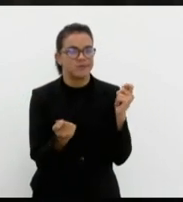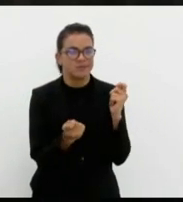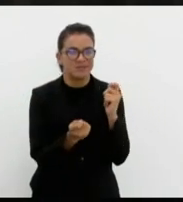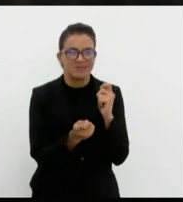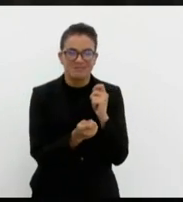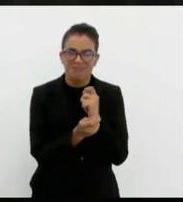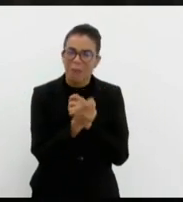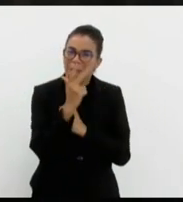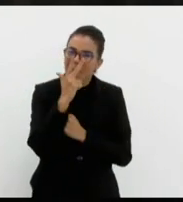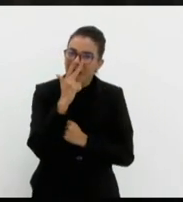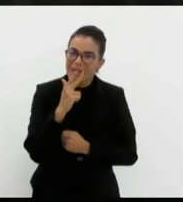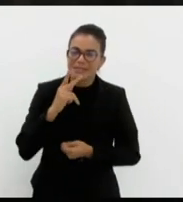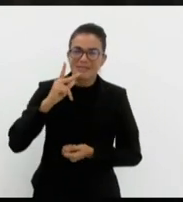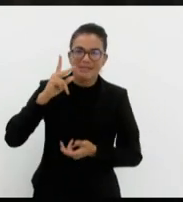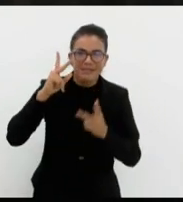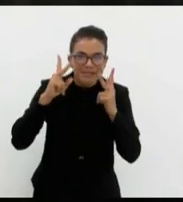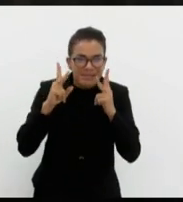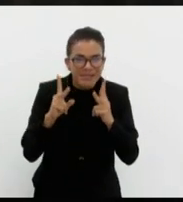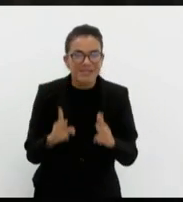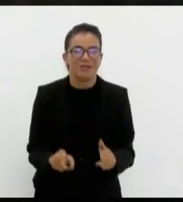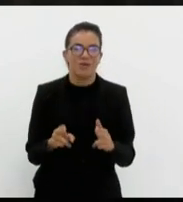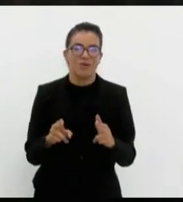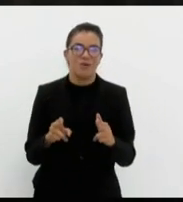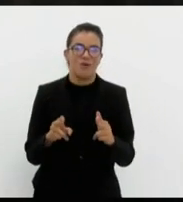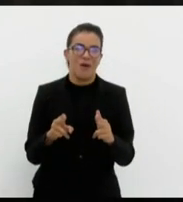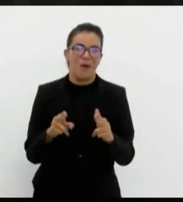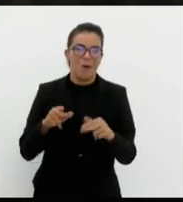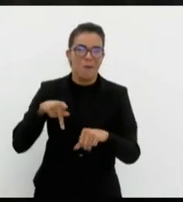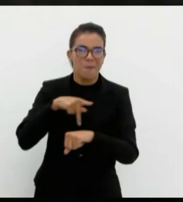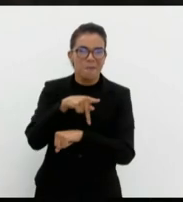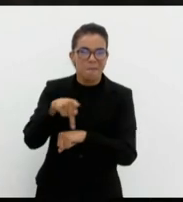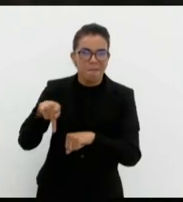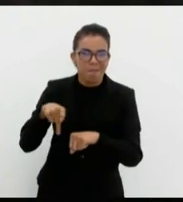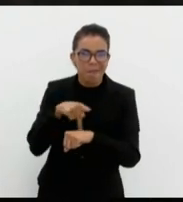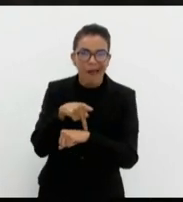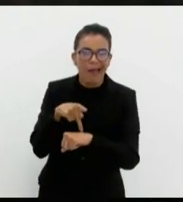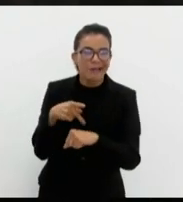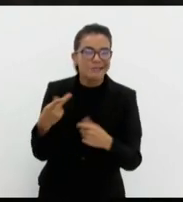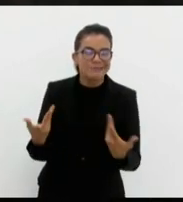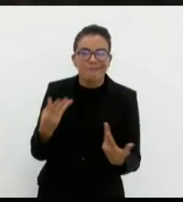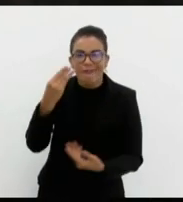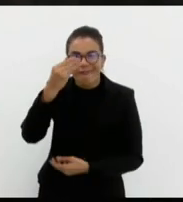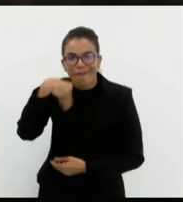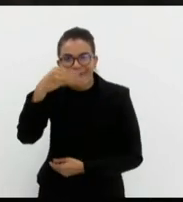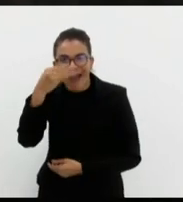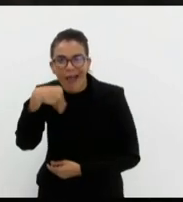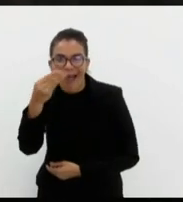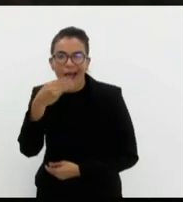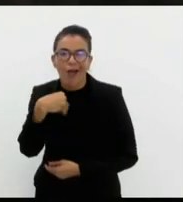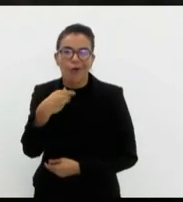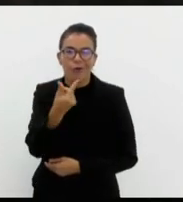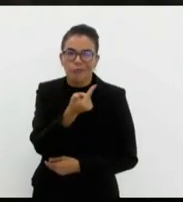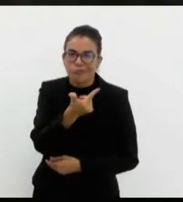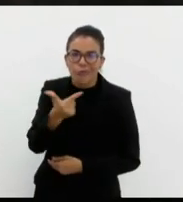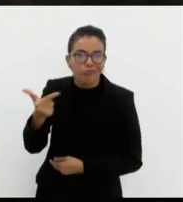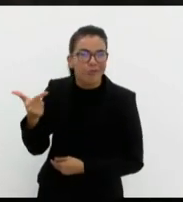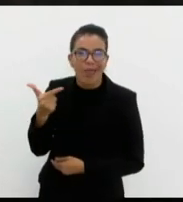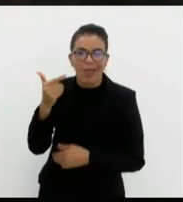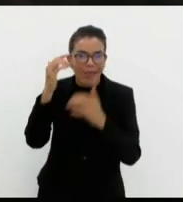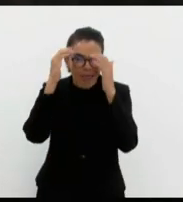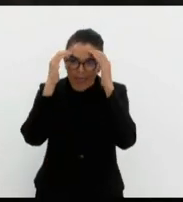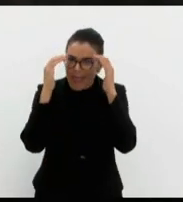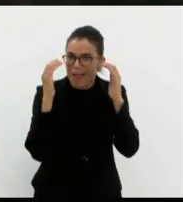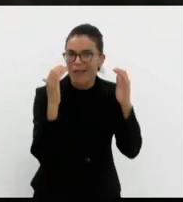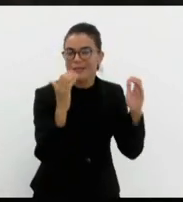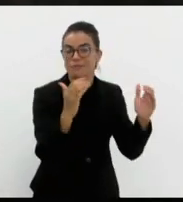verdadeiramente num párea um país párea um país que não é mais respeitado